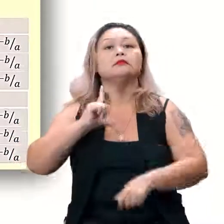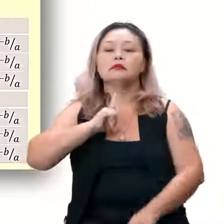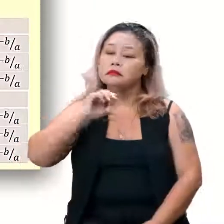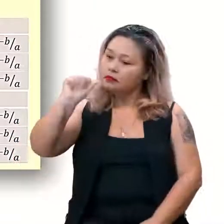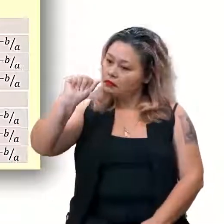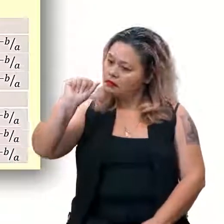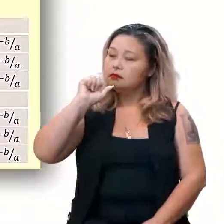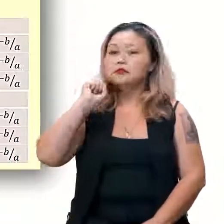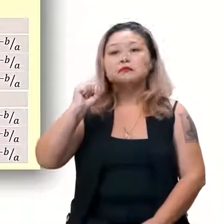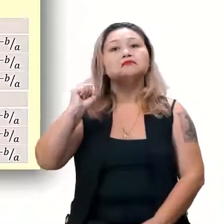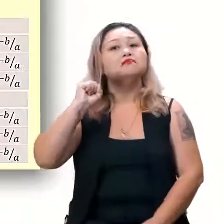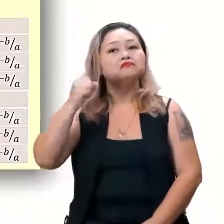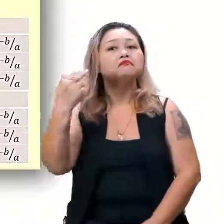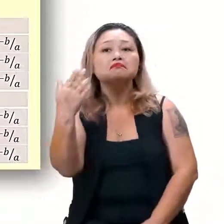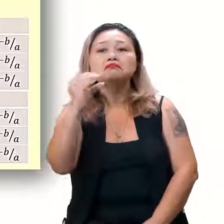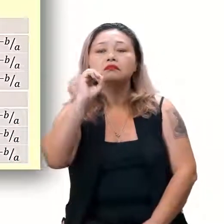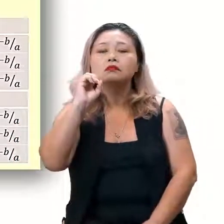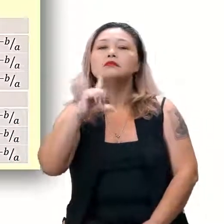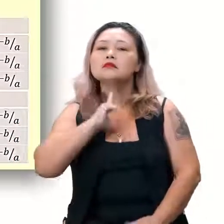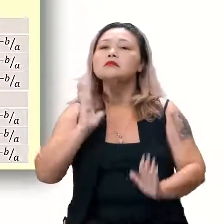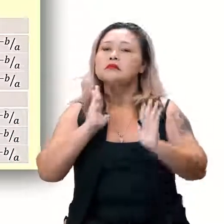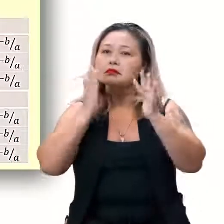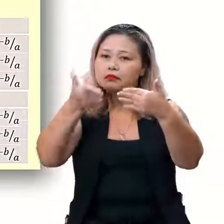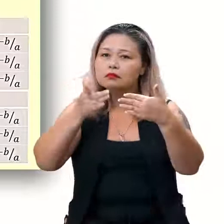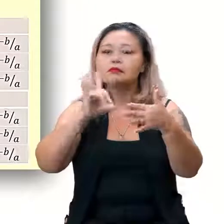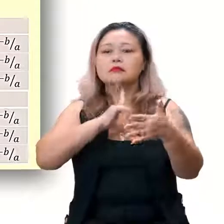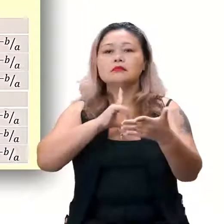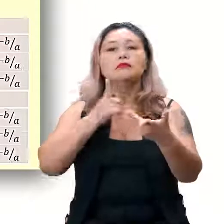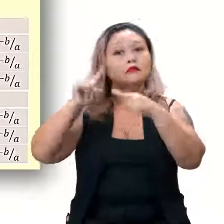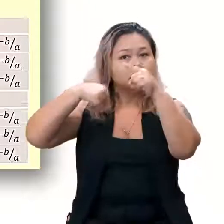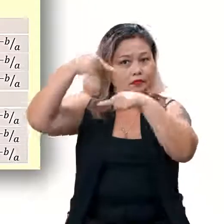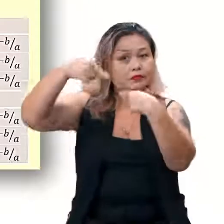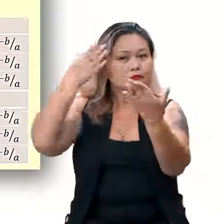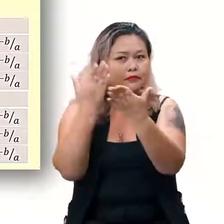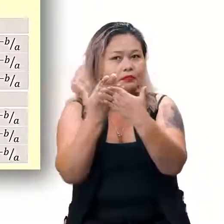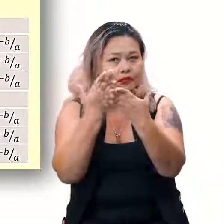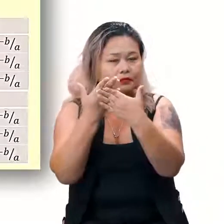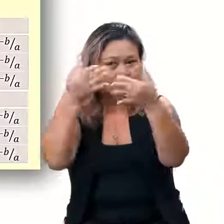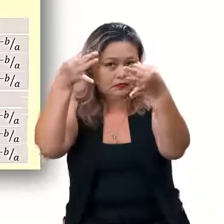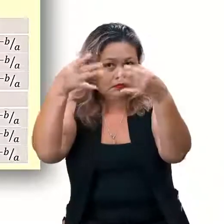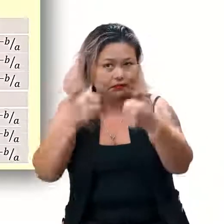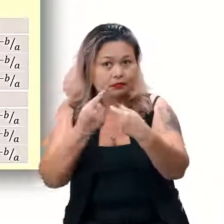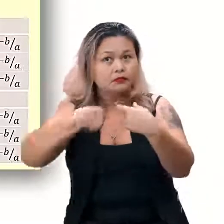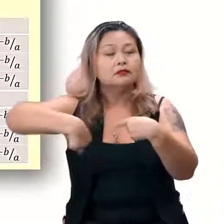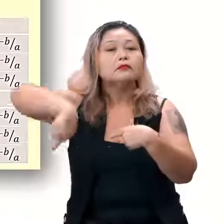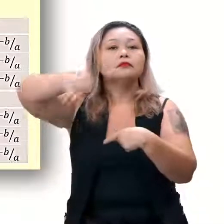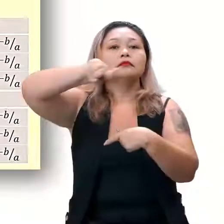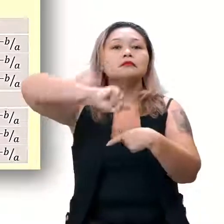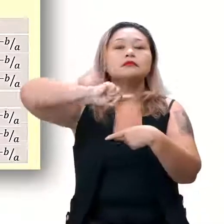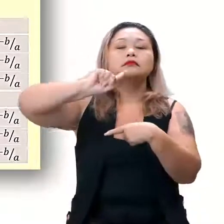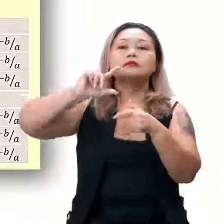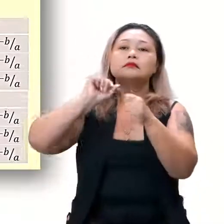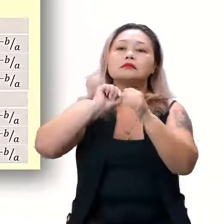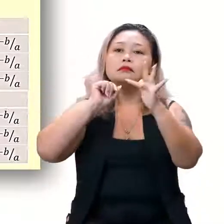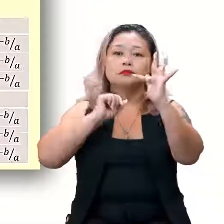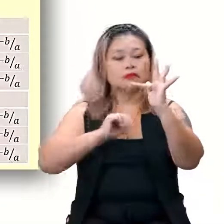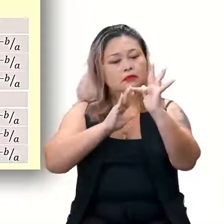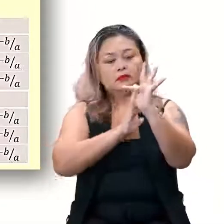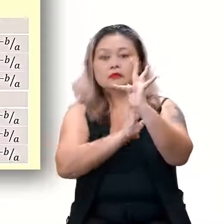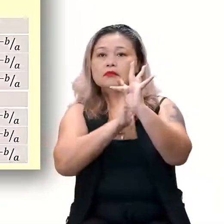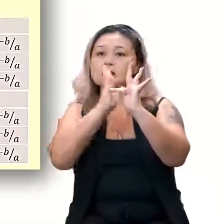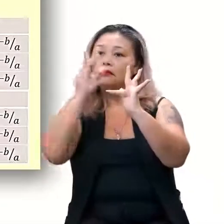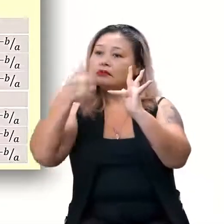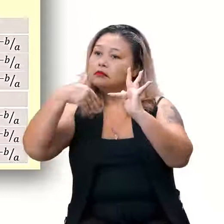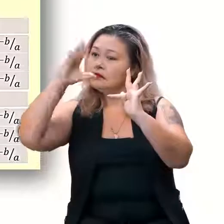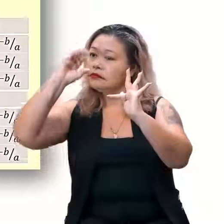também. Nós vamos ter uma função específica quando o a é zero. próxima aula a gente vai explicar isso para eles, Nós vimos a questão do gráfico, quando o a é maior